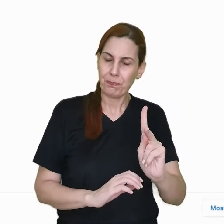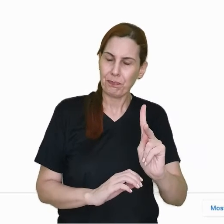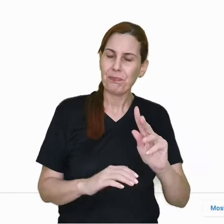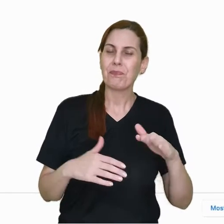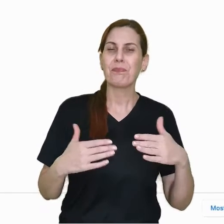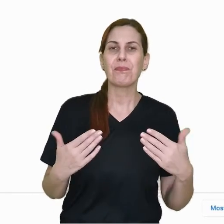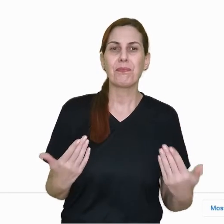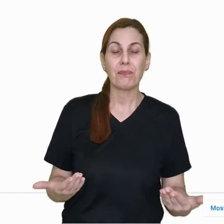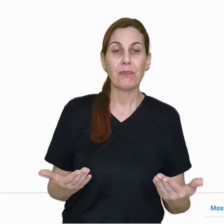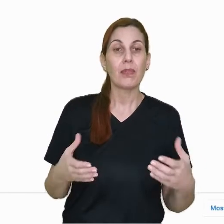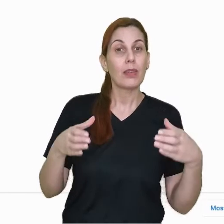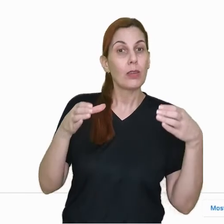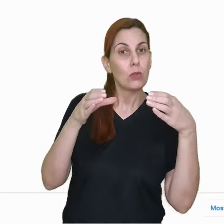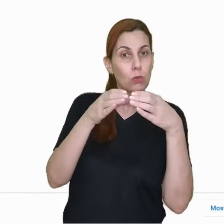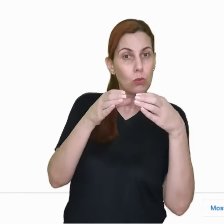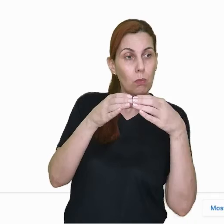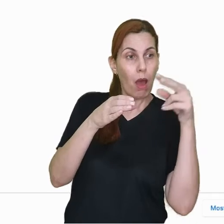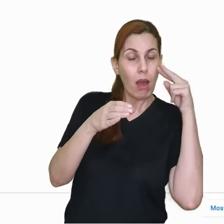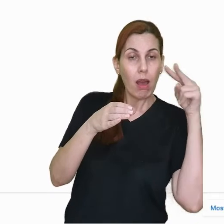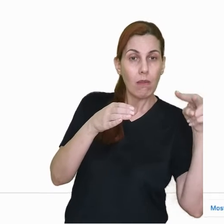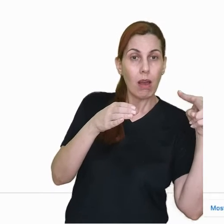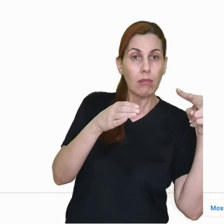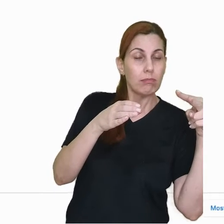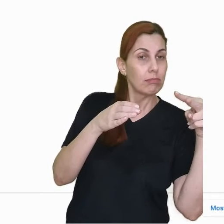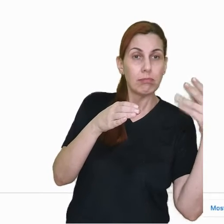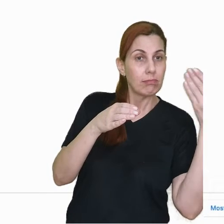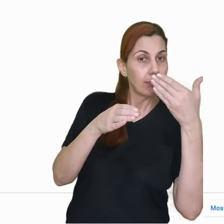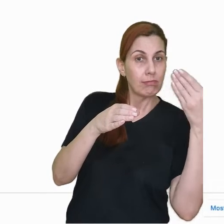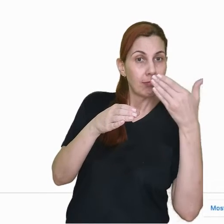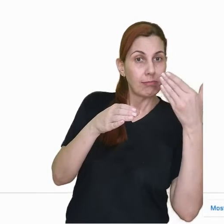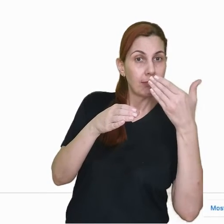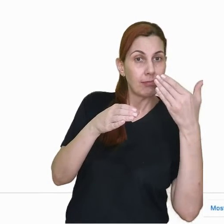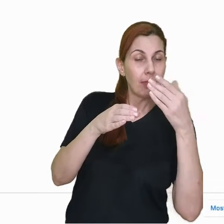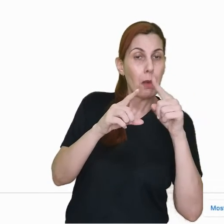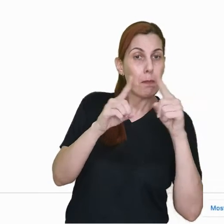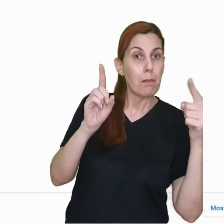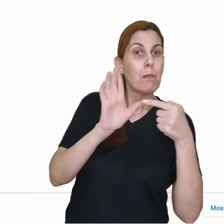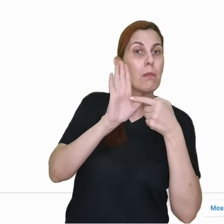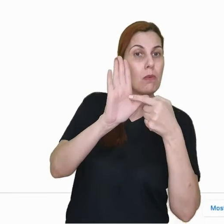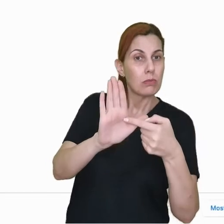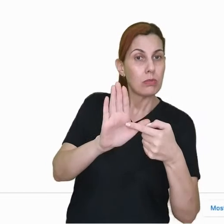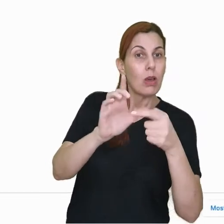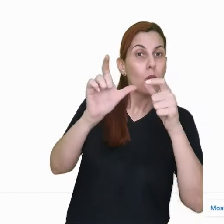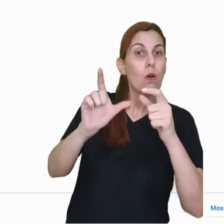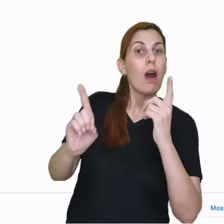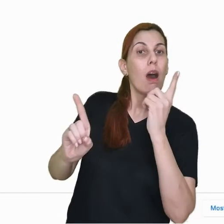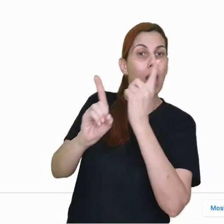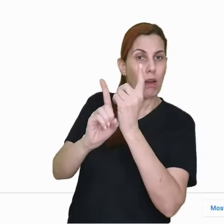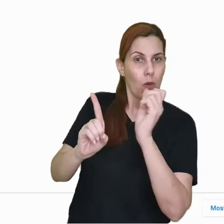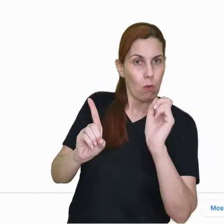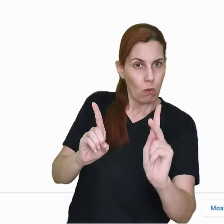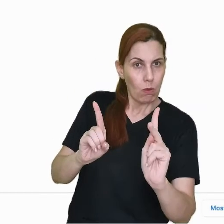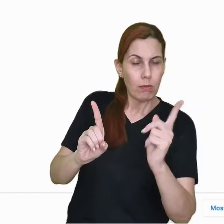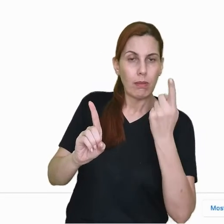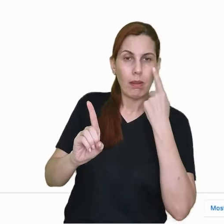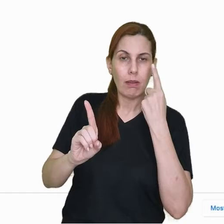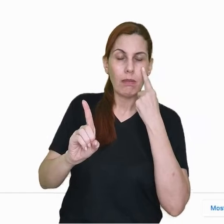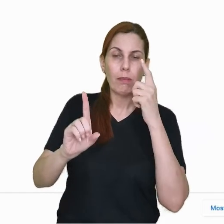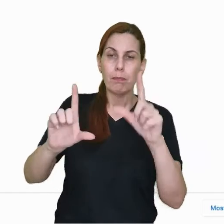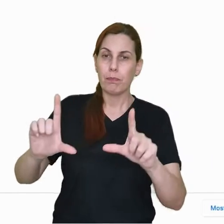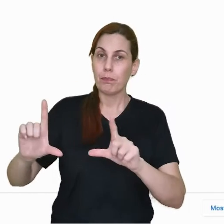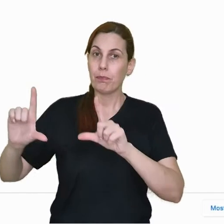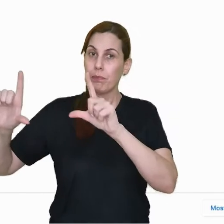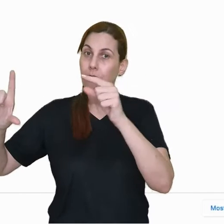Bom, a turma já não está mais aqui visível para mim, mas eu vou te mostrar onde que você pode encontrá-la. venho aqui, ó, no menu do